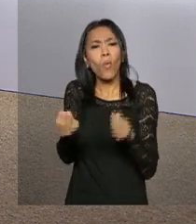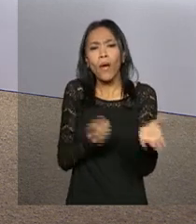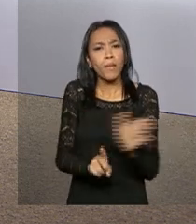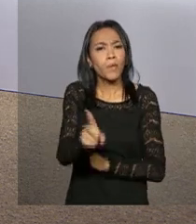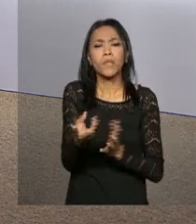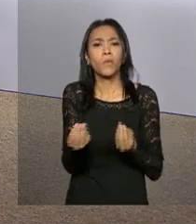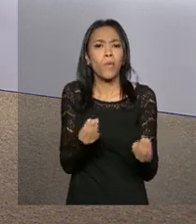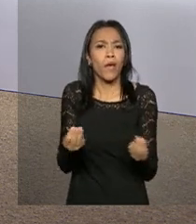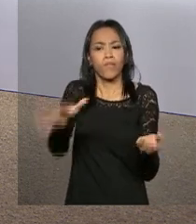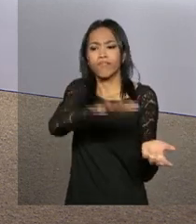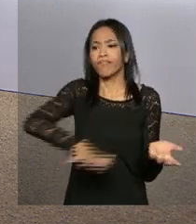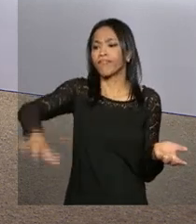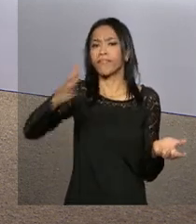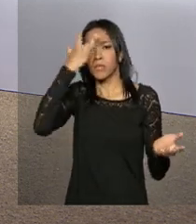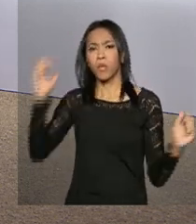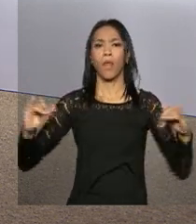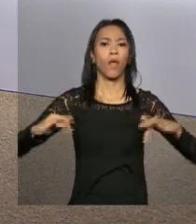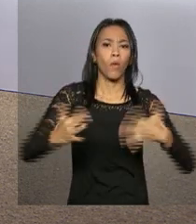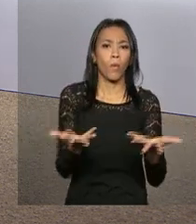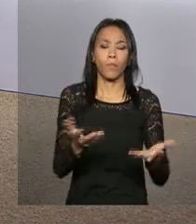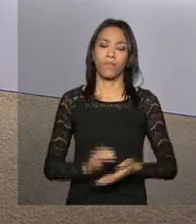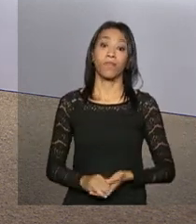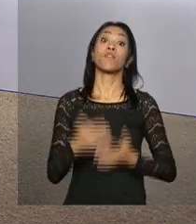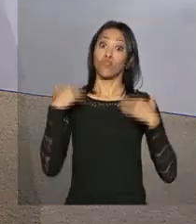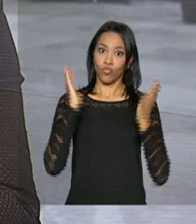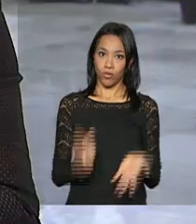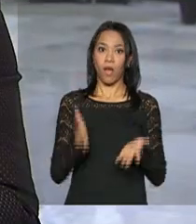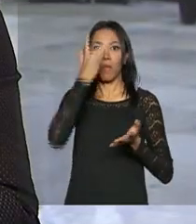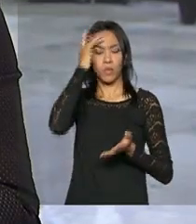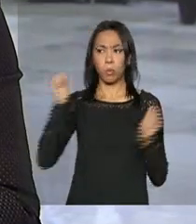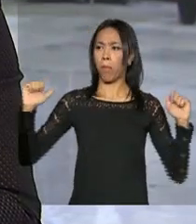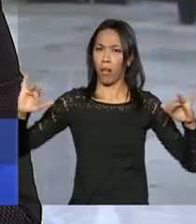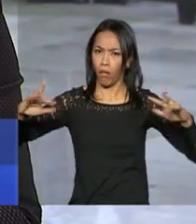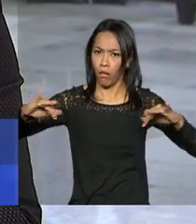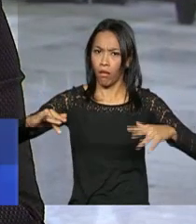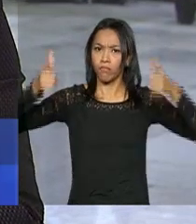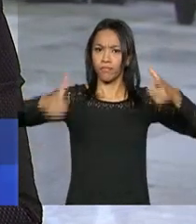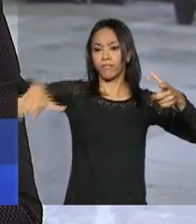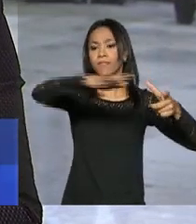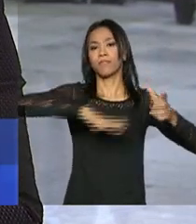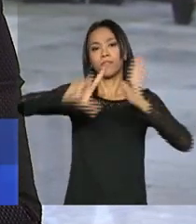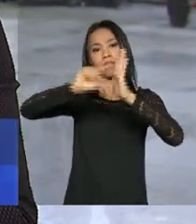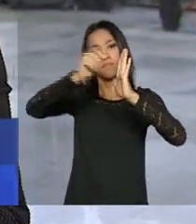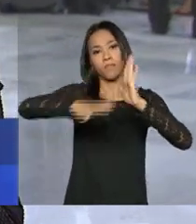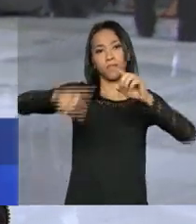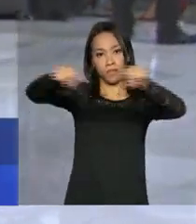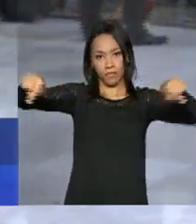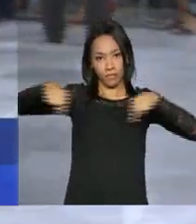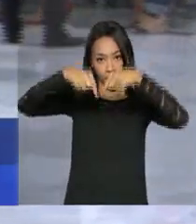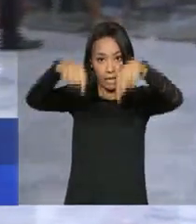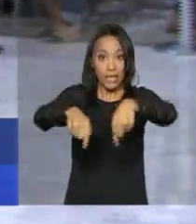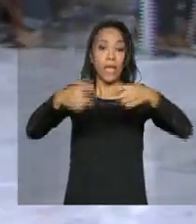Palácio do Planalto? Daniela, a movimentação já é bastante grande aqui no Salão Nobre do Palácio do Planalto,